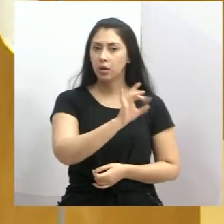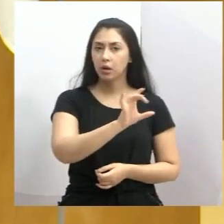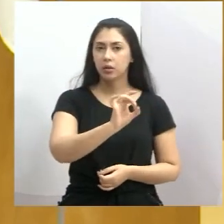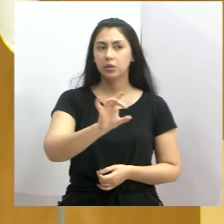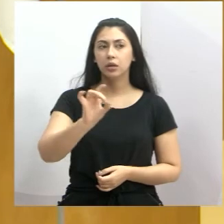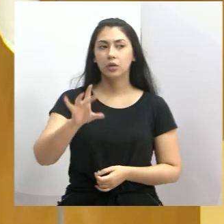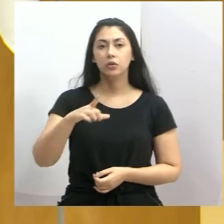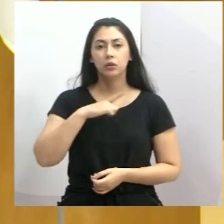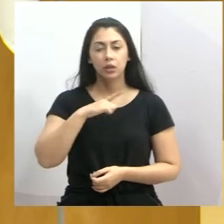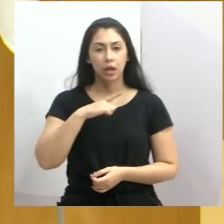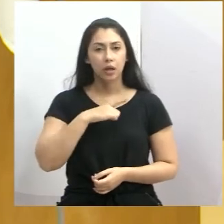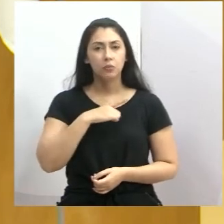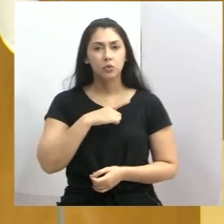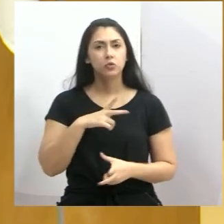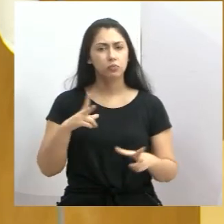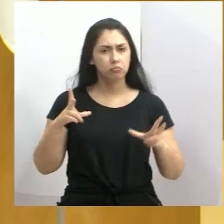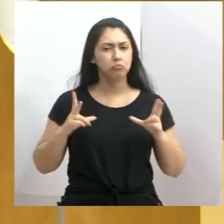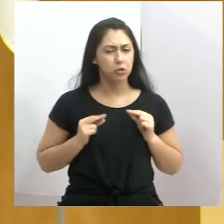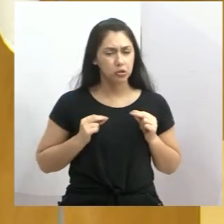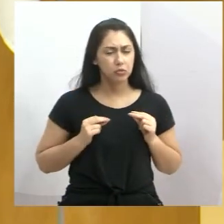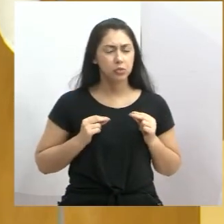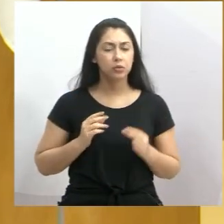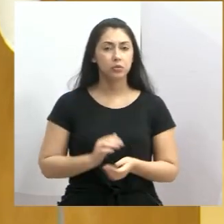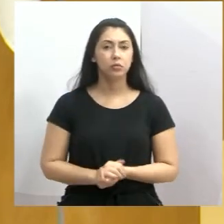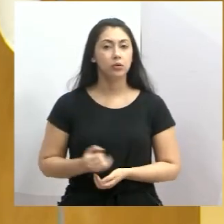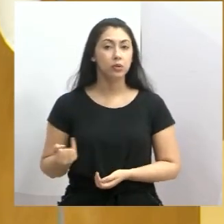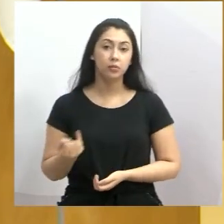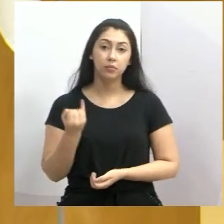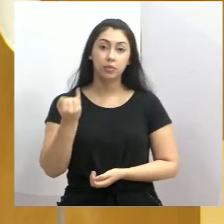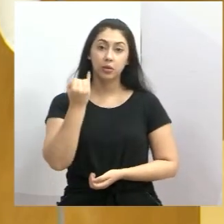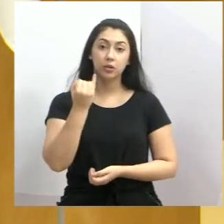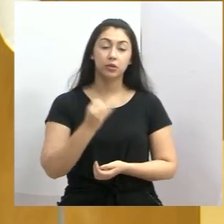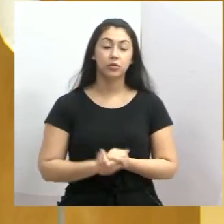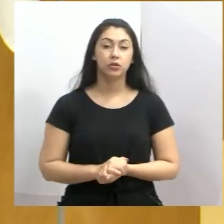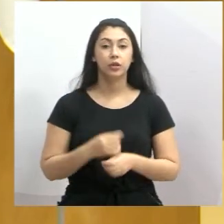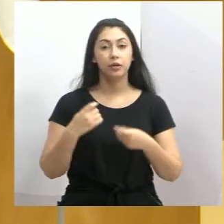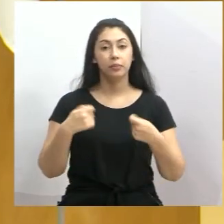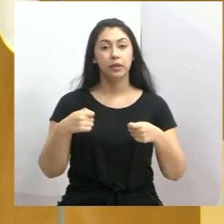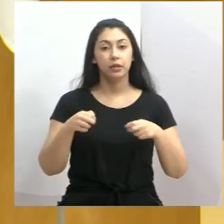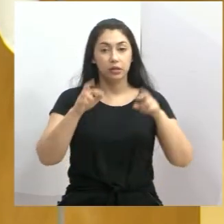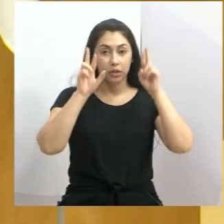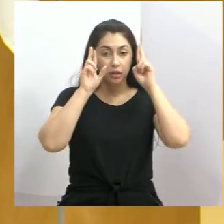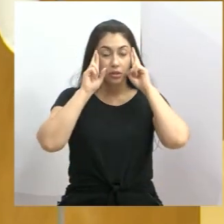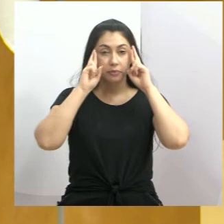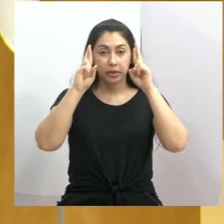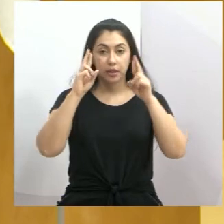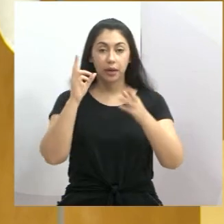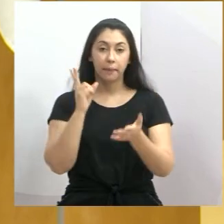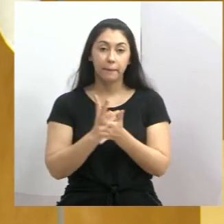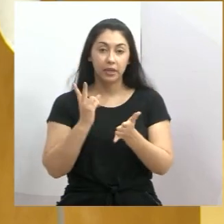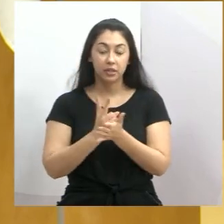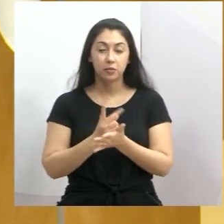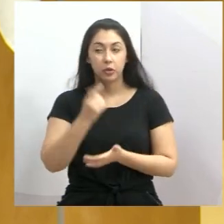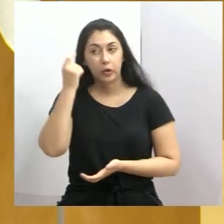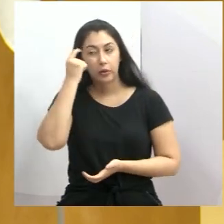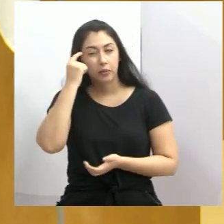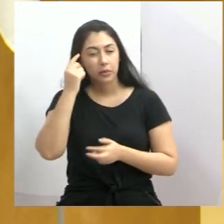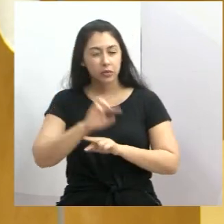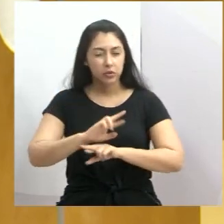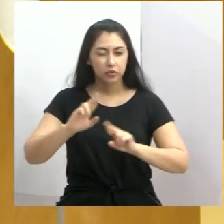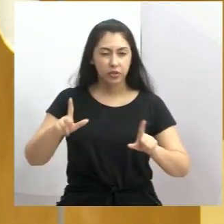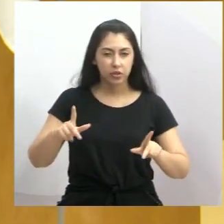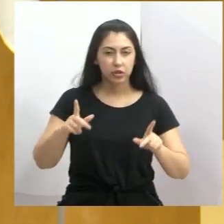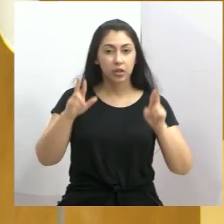estamos aqui temos um mérito. E aí é importante, na política, a gente respeitar. Por mais que a gente diverja politicamente, mas o